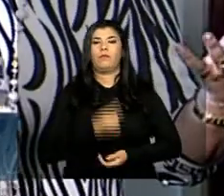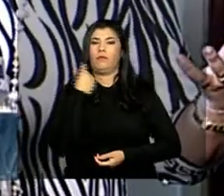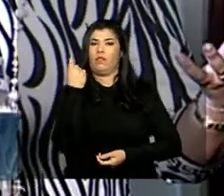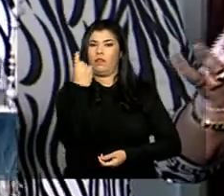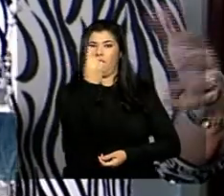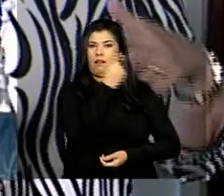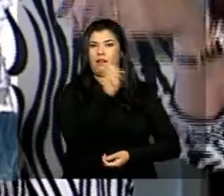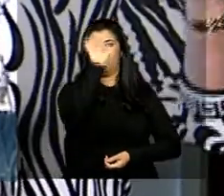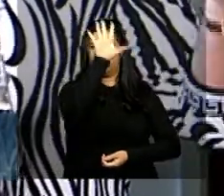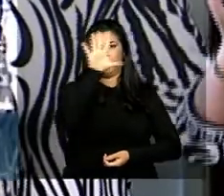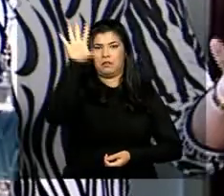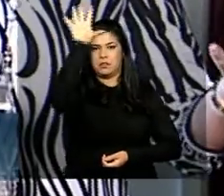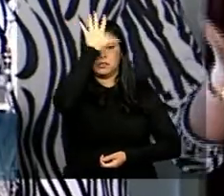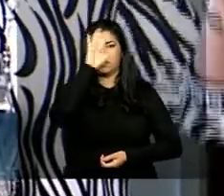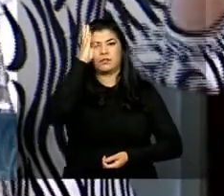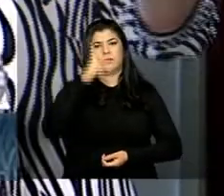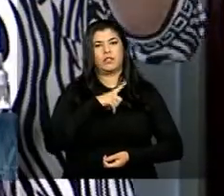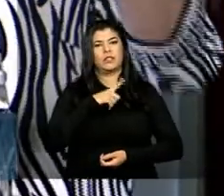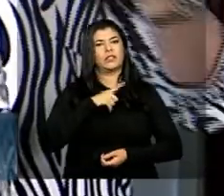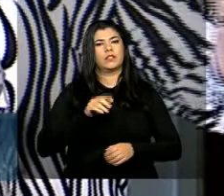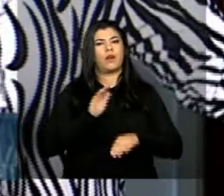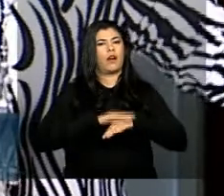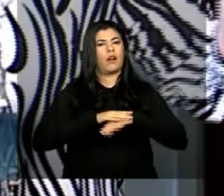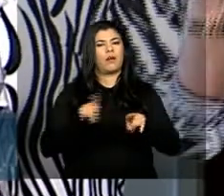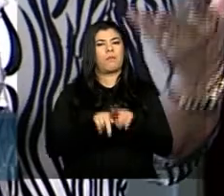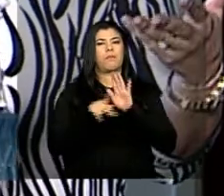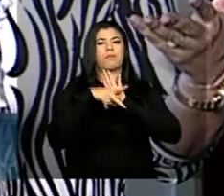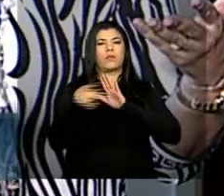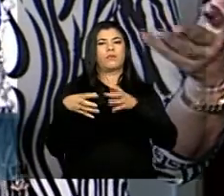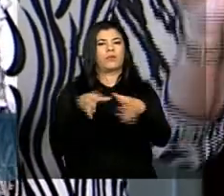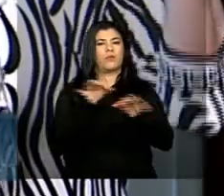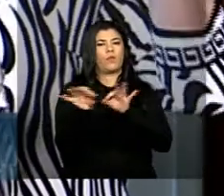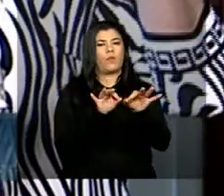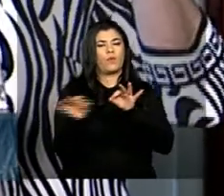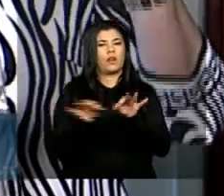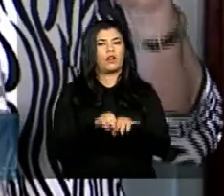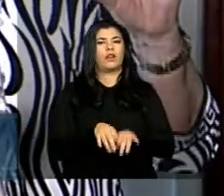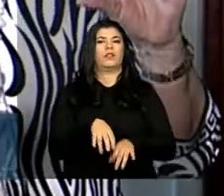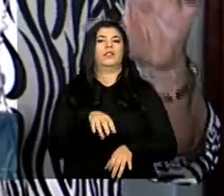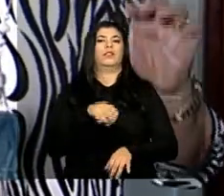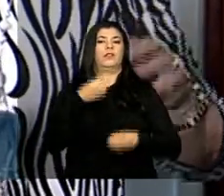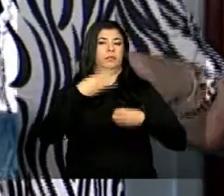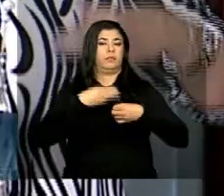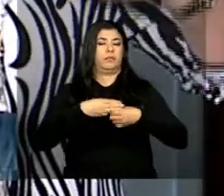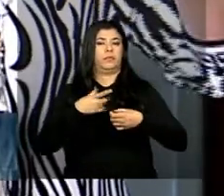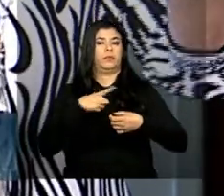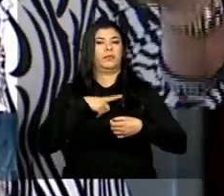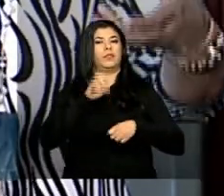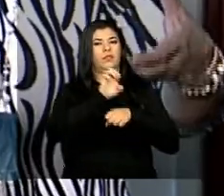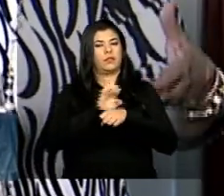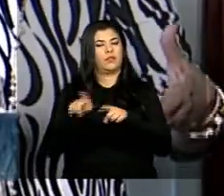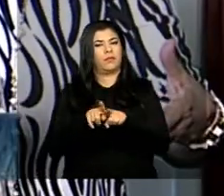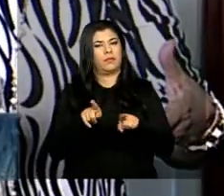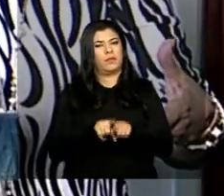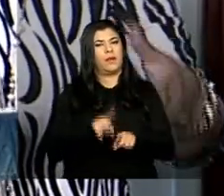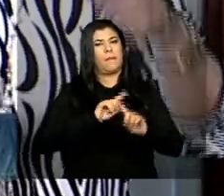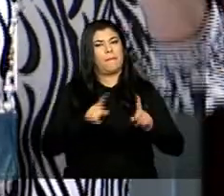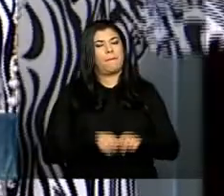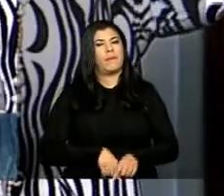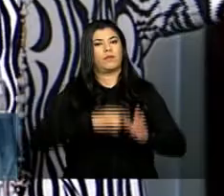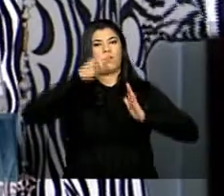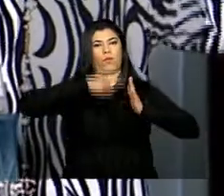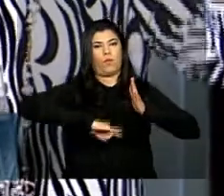a sua autonomia a sua fiscalização com os órgãos ambientais estaduais nós só estamos dizendo que com a efetivação do CAR